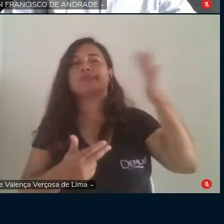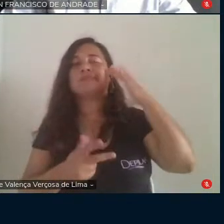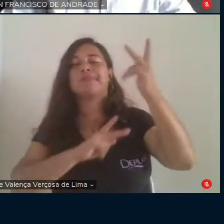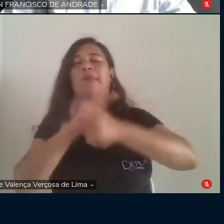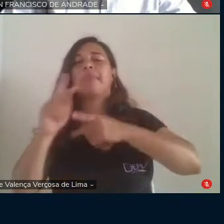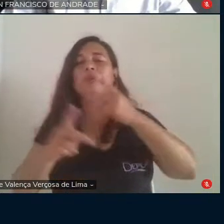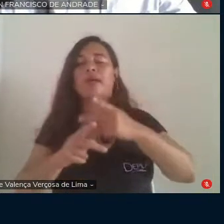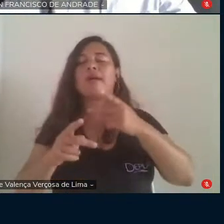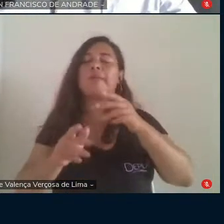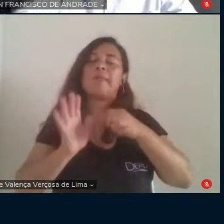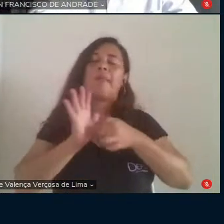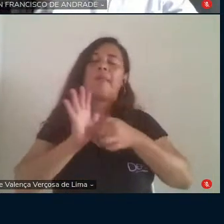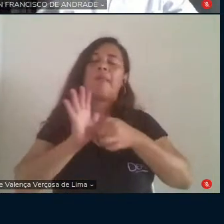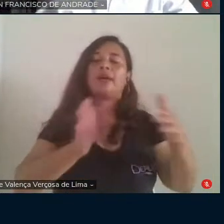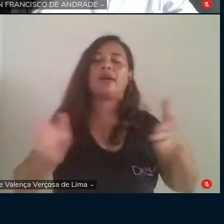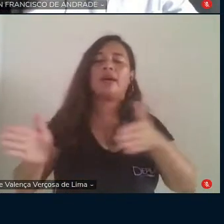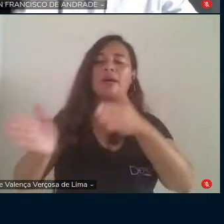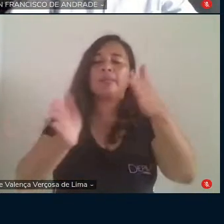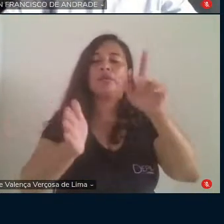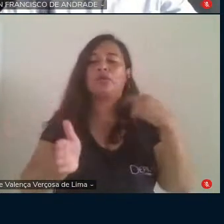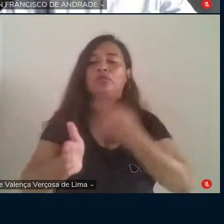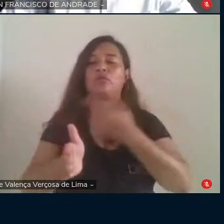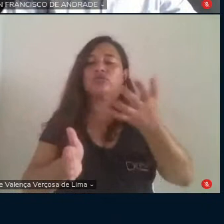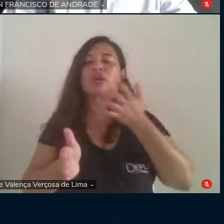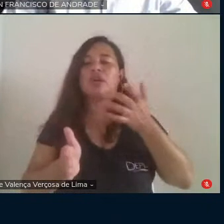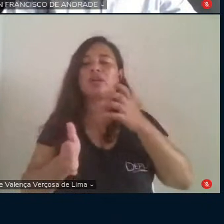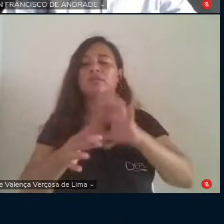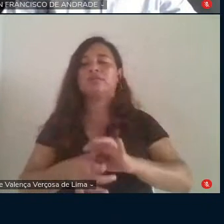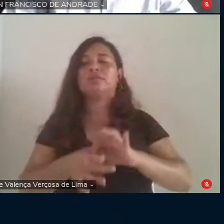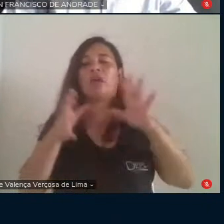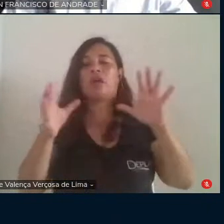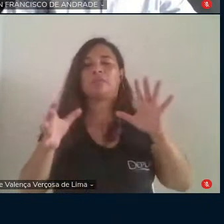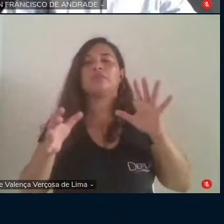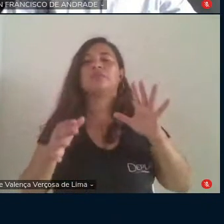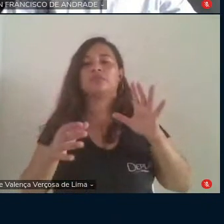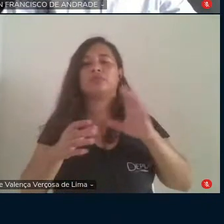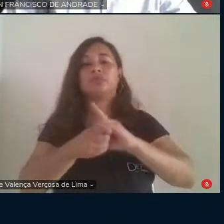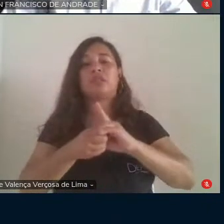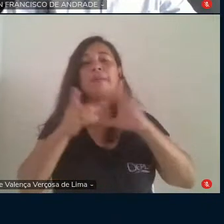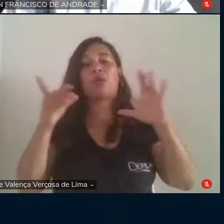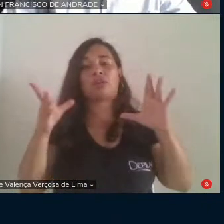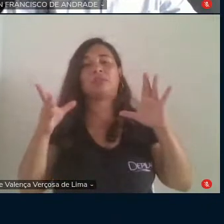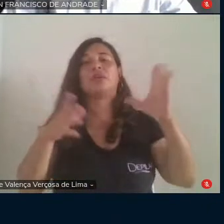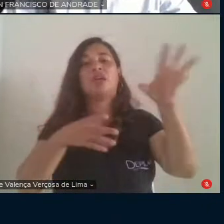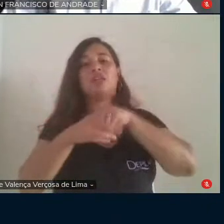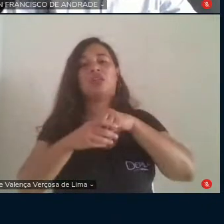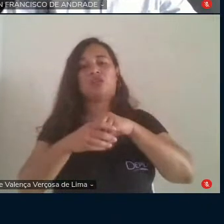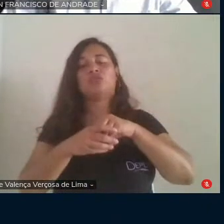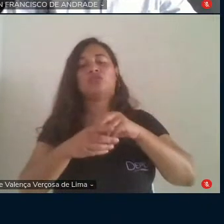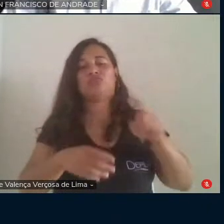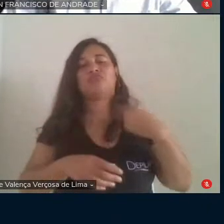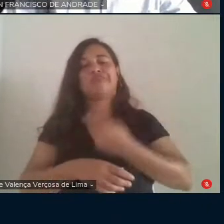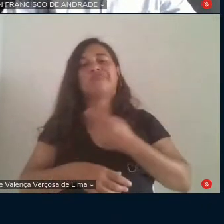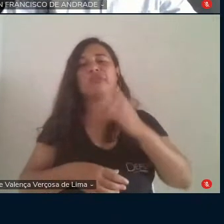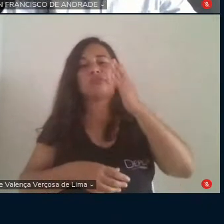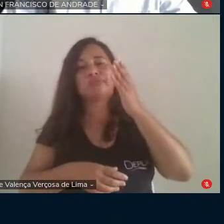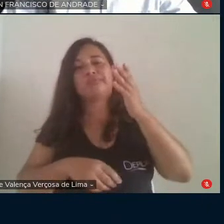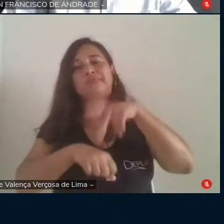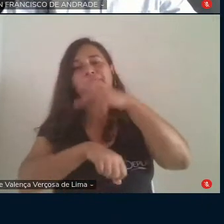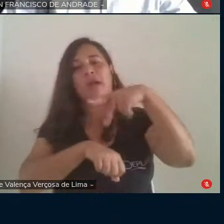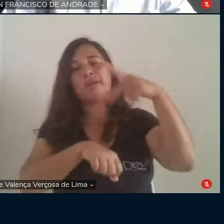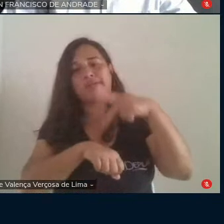caminhos que nós queremos democraticamente para o nosso país. Uma outra perspectiva